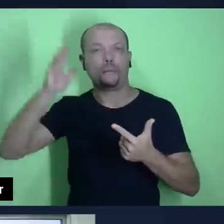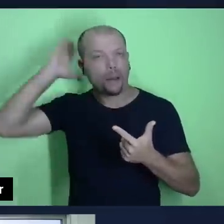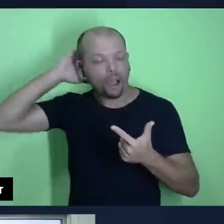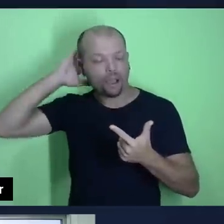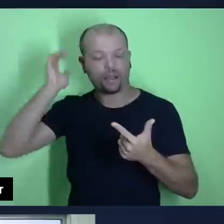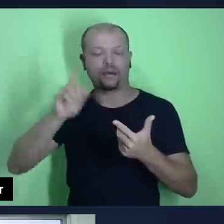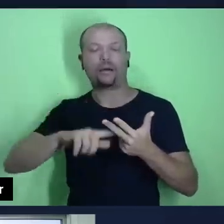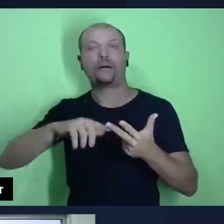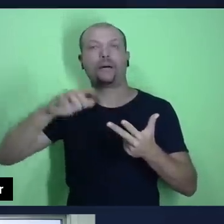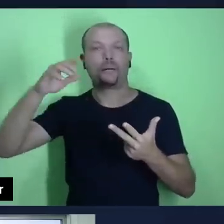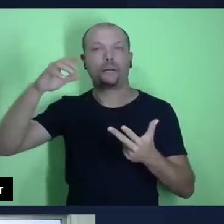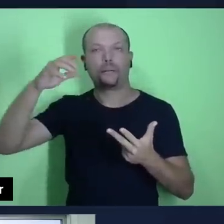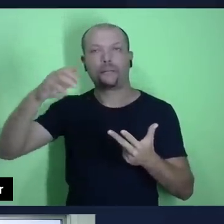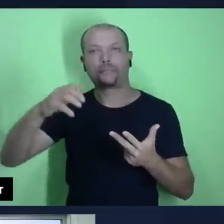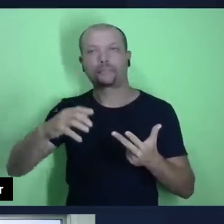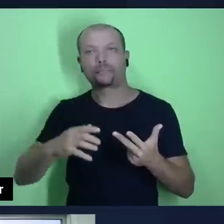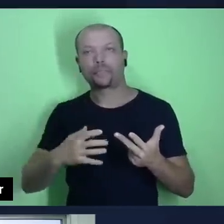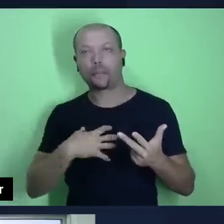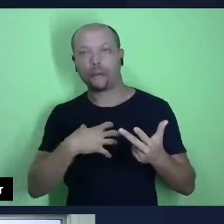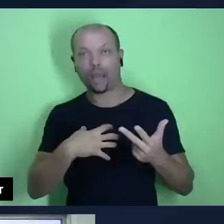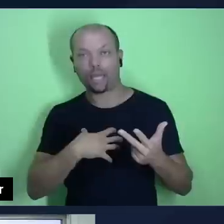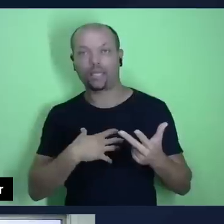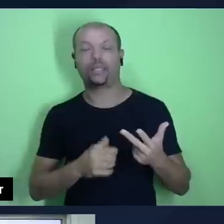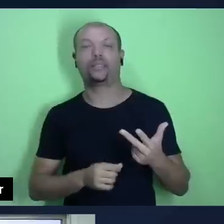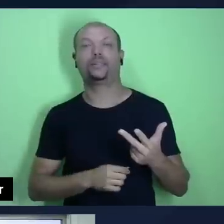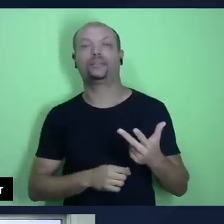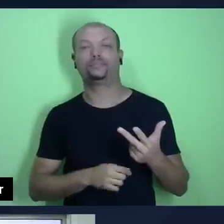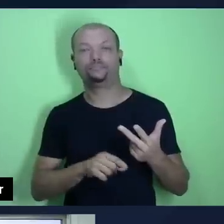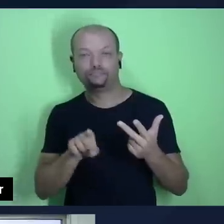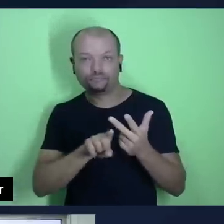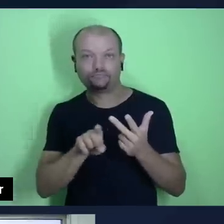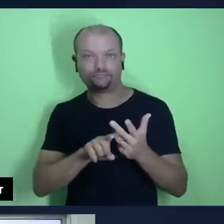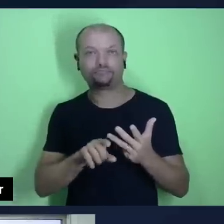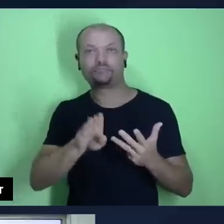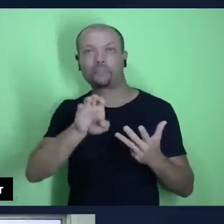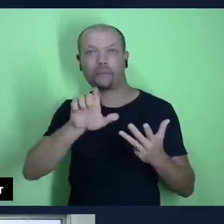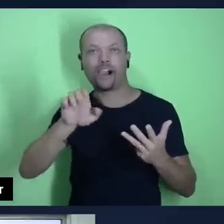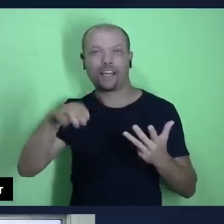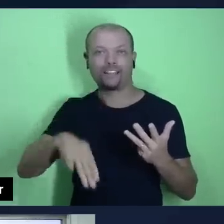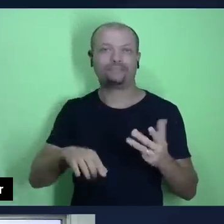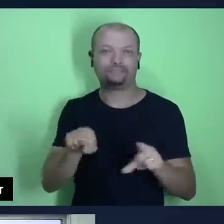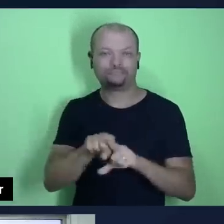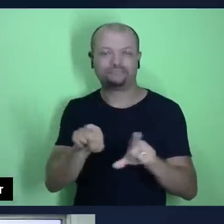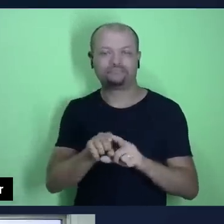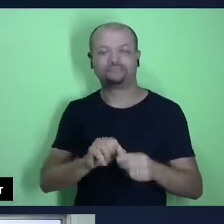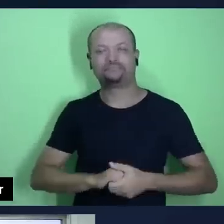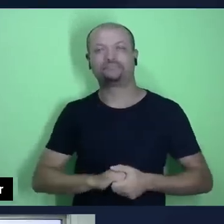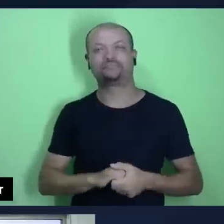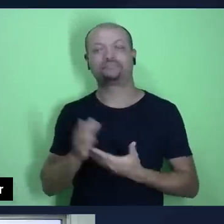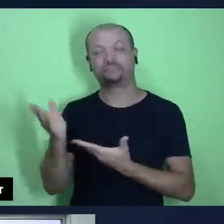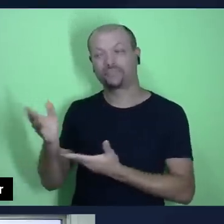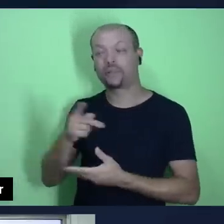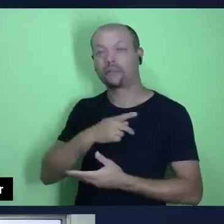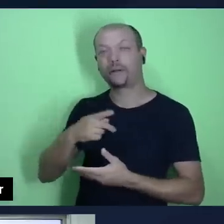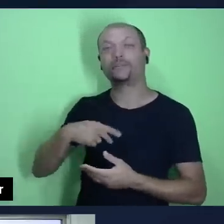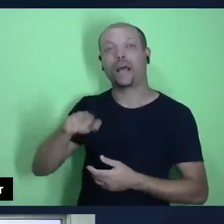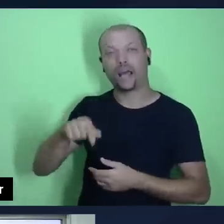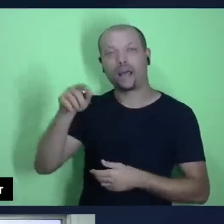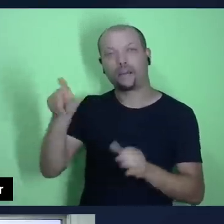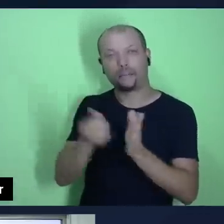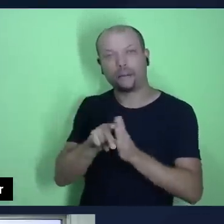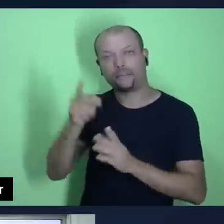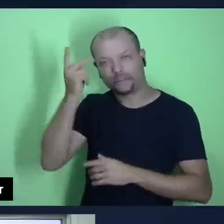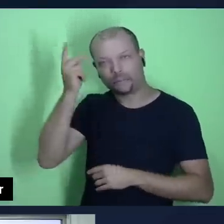Bahia e também temos ali em Belém, próximo a Belém. Pastor Isinaldo Pereira, ele é de São Paulo, mas há